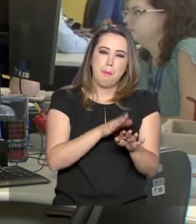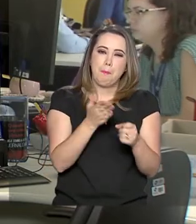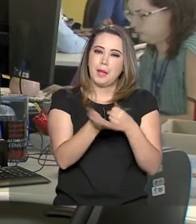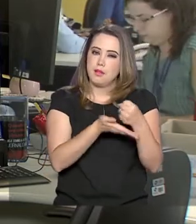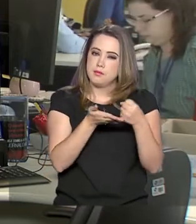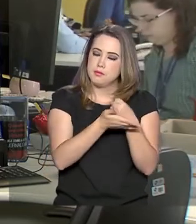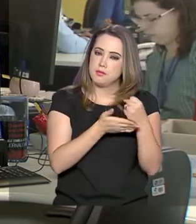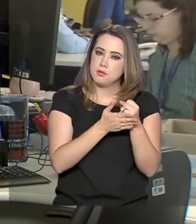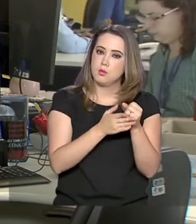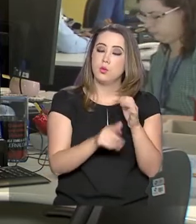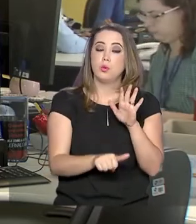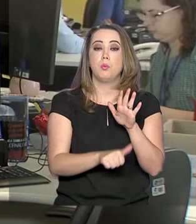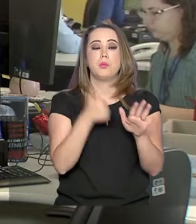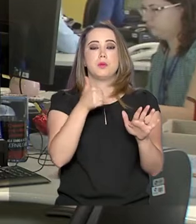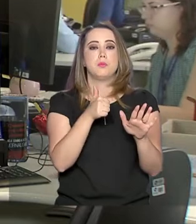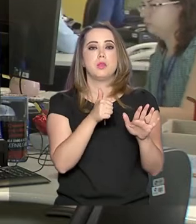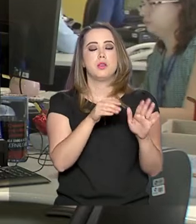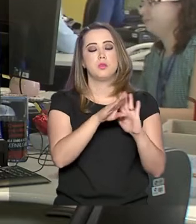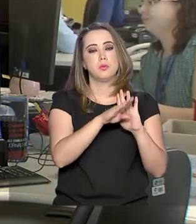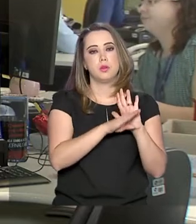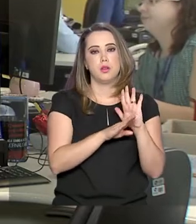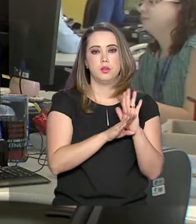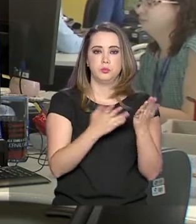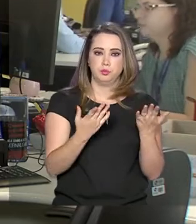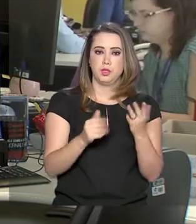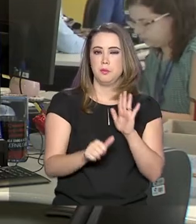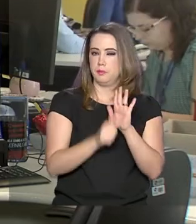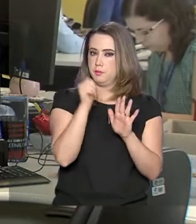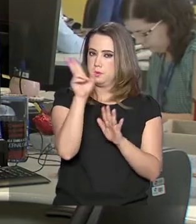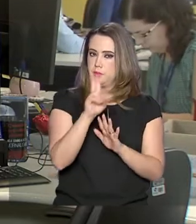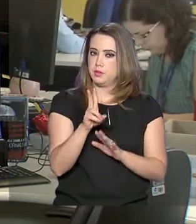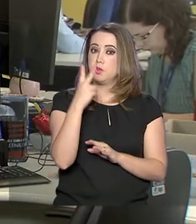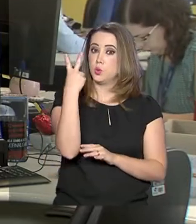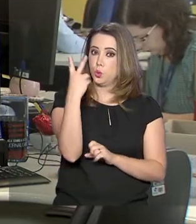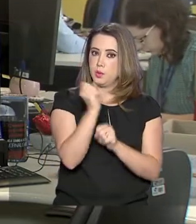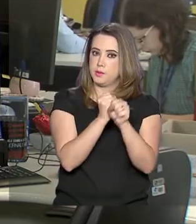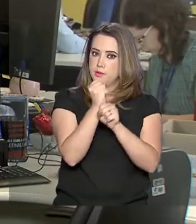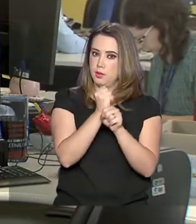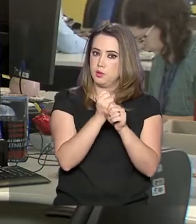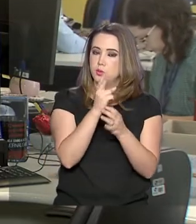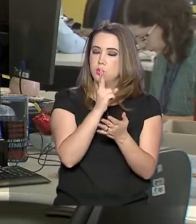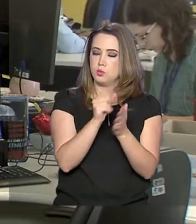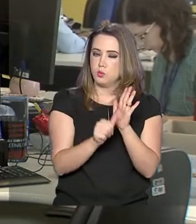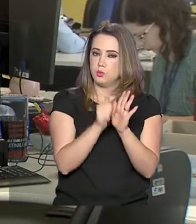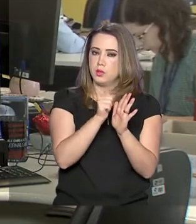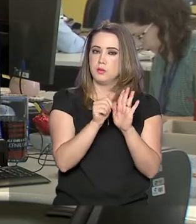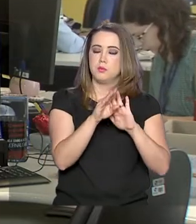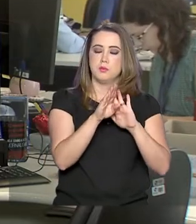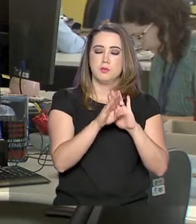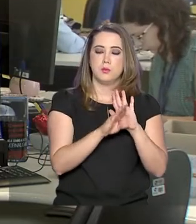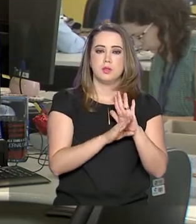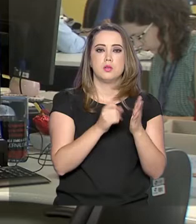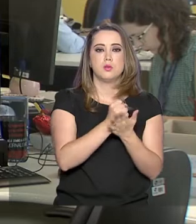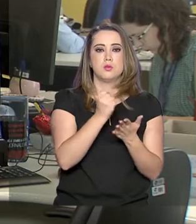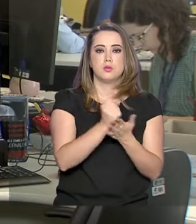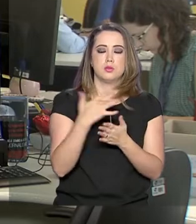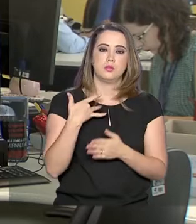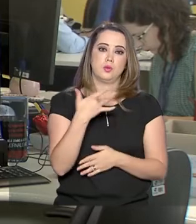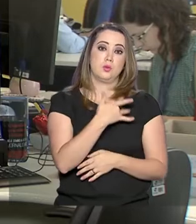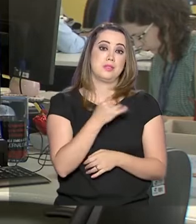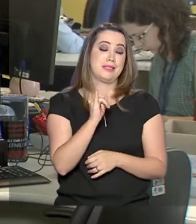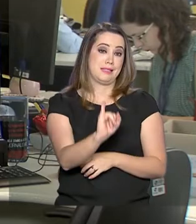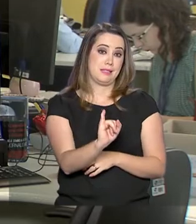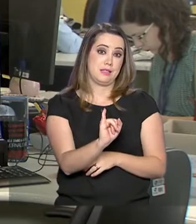primeira portabilidade, são dois anos. Outro dado importante é que se o beneficiário estiver internado, precisa receber alta para fazer a